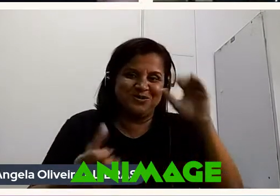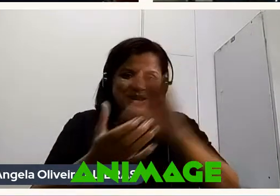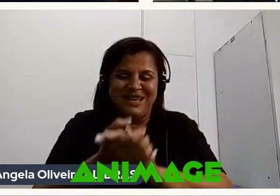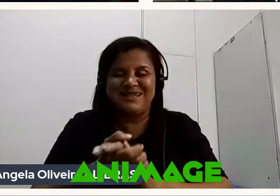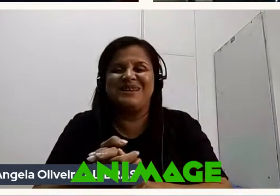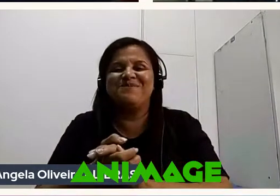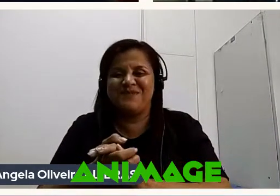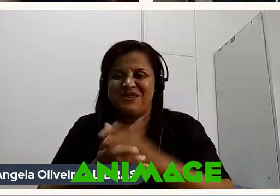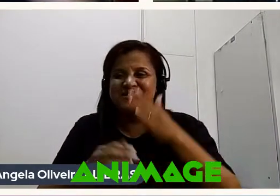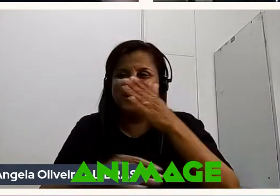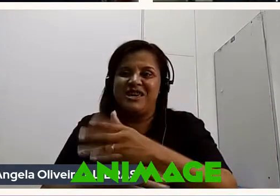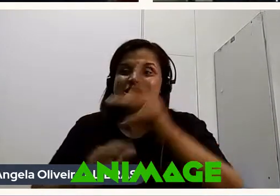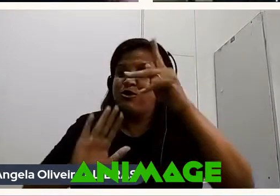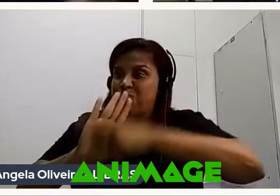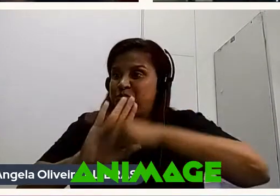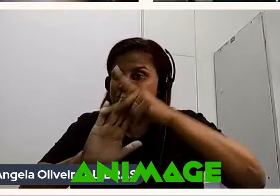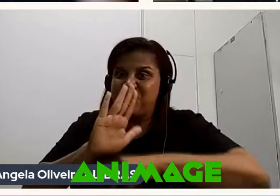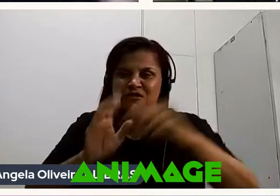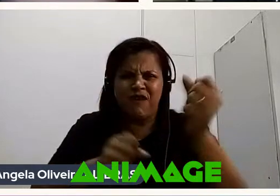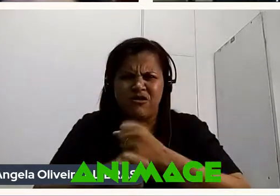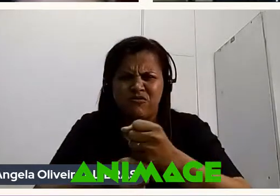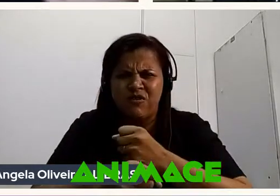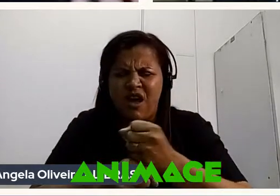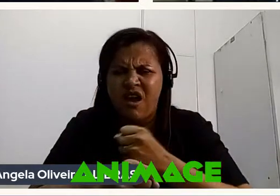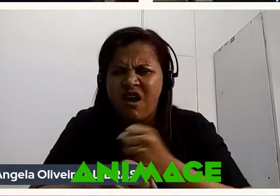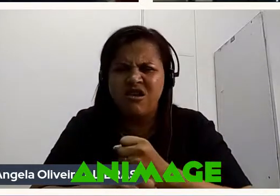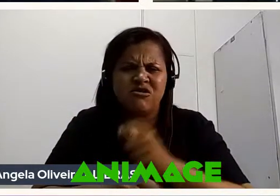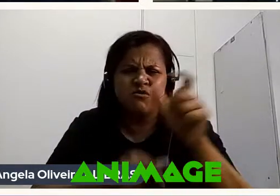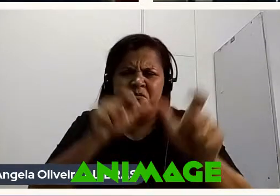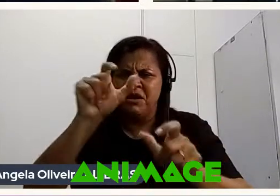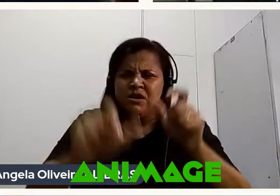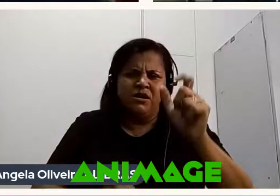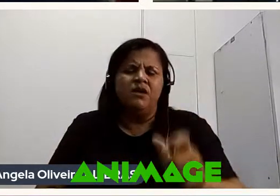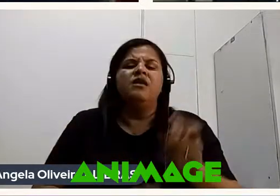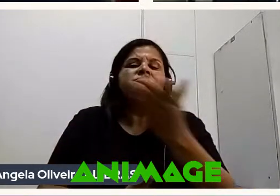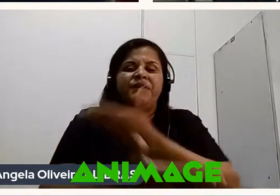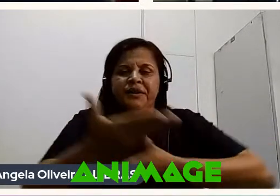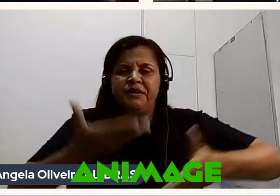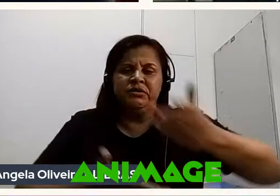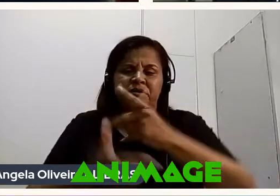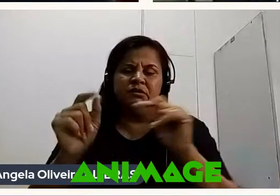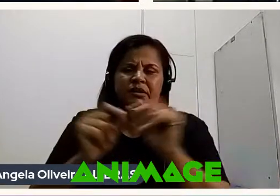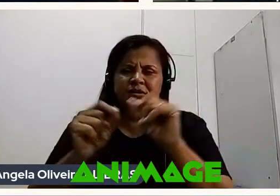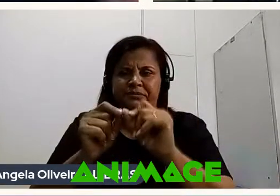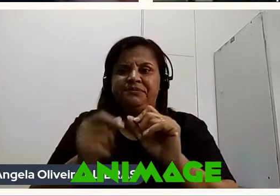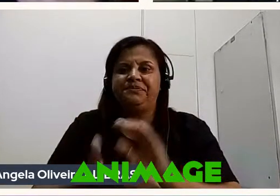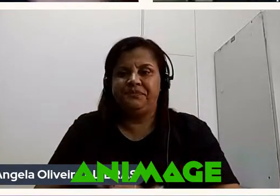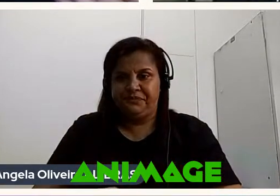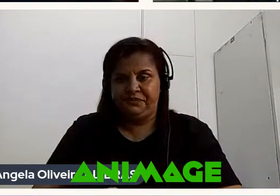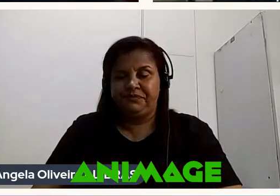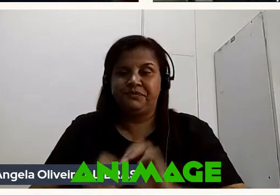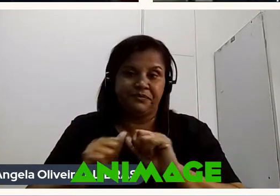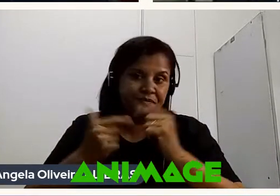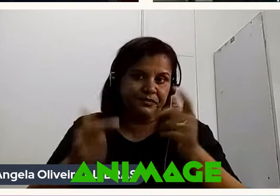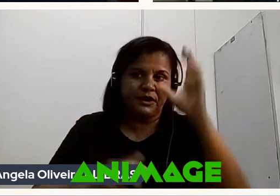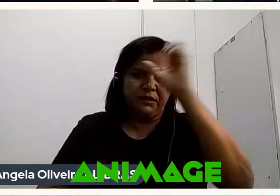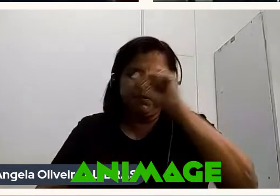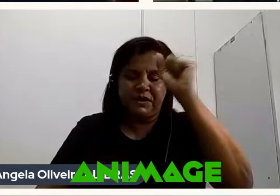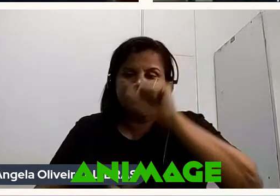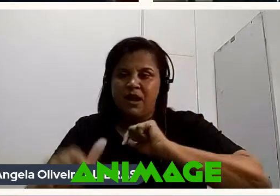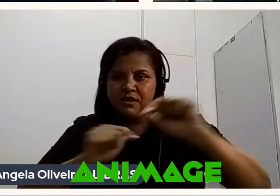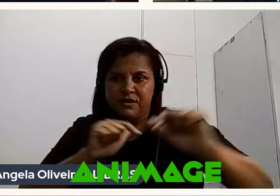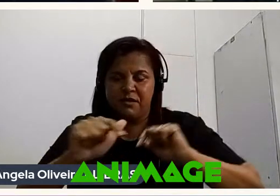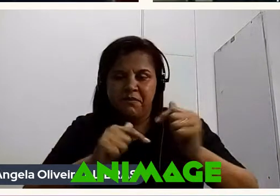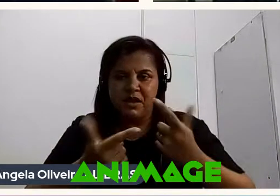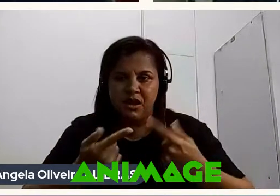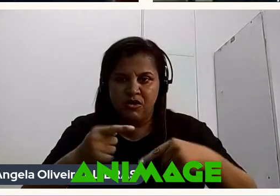você entra Num projeto Que vai durar anos Com pessoas E você vai ter que compartilhar O que você está fazendo Inclusive aprender A trabalhar em conjunto